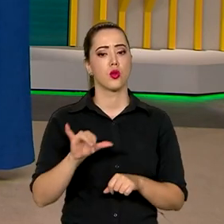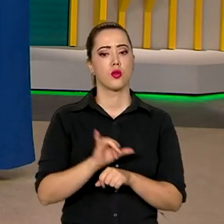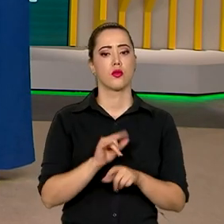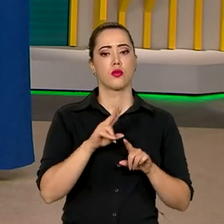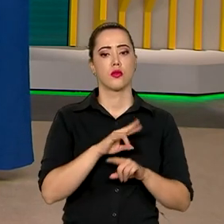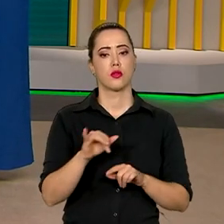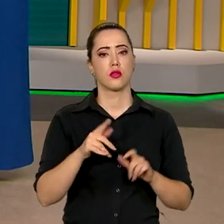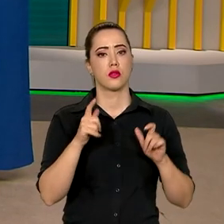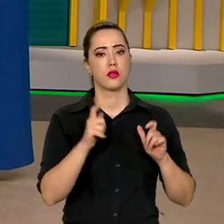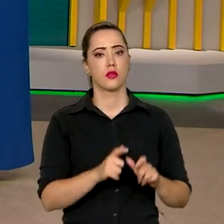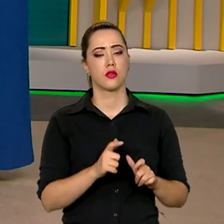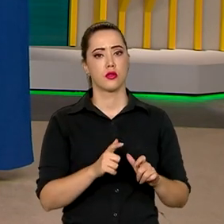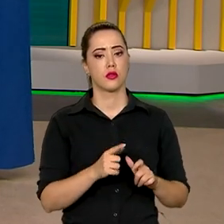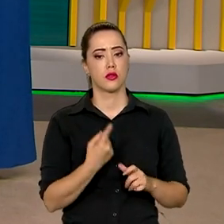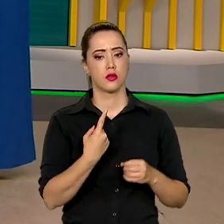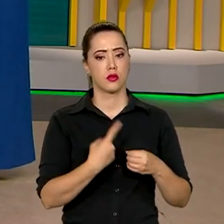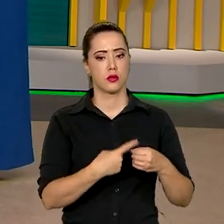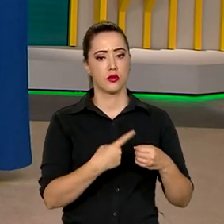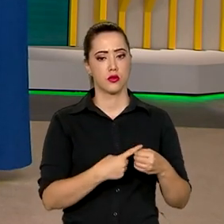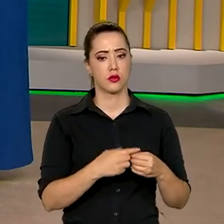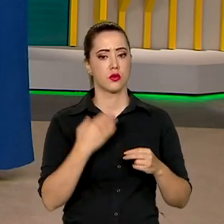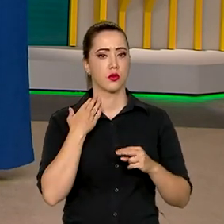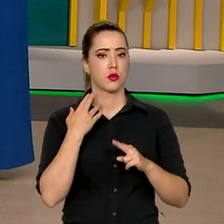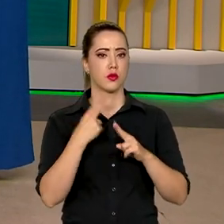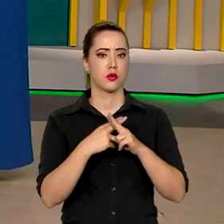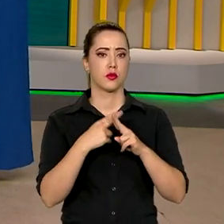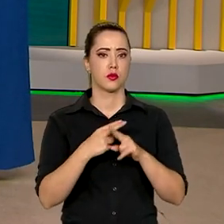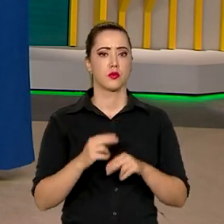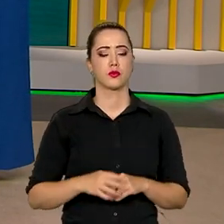escritório fica numa unidade da Caixa Econômica Federal.